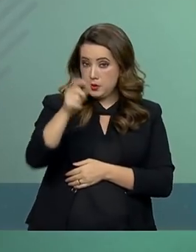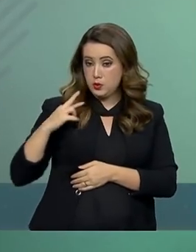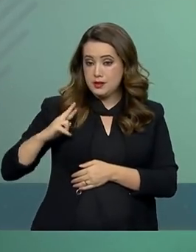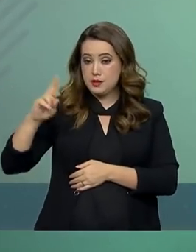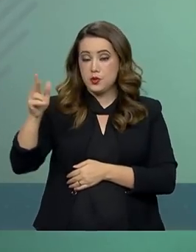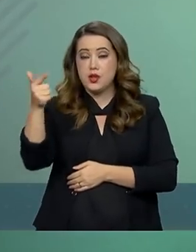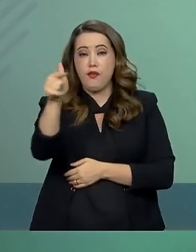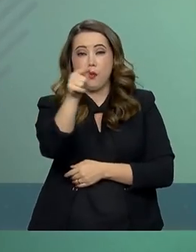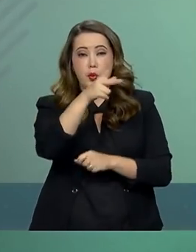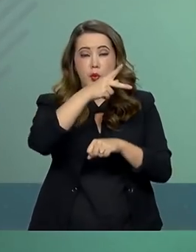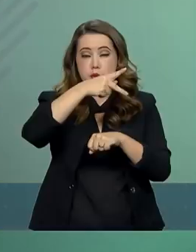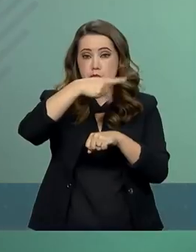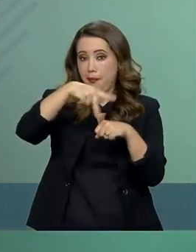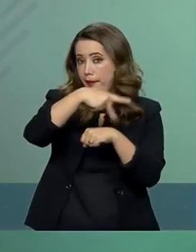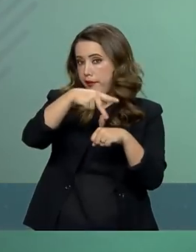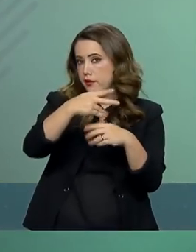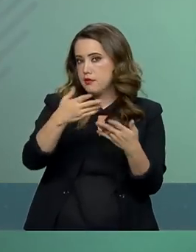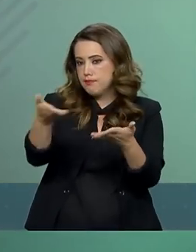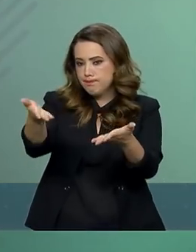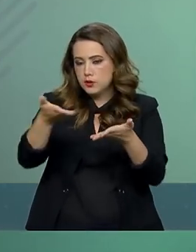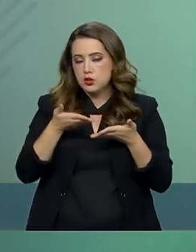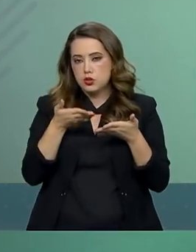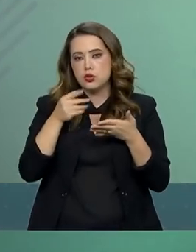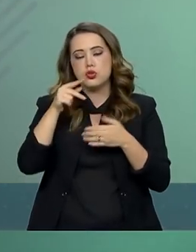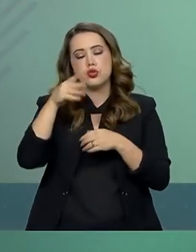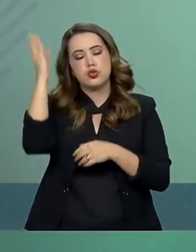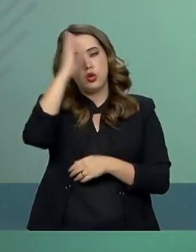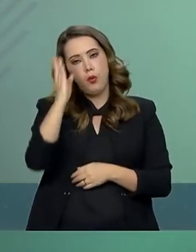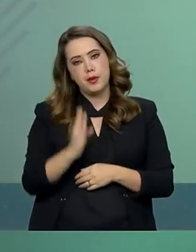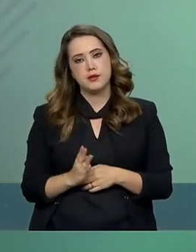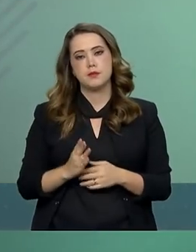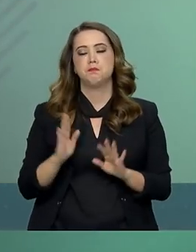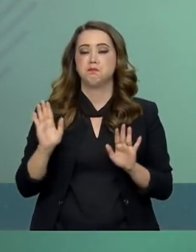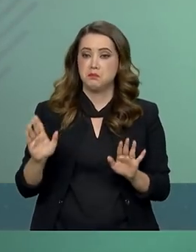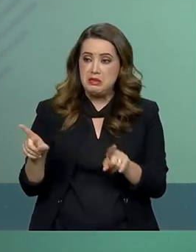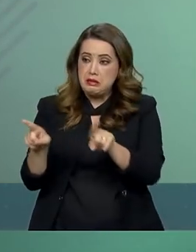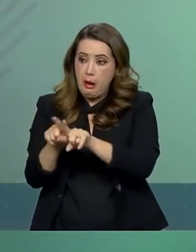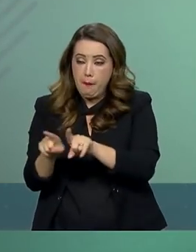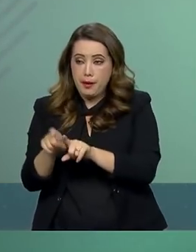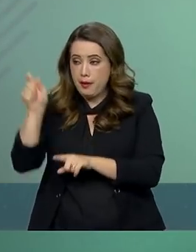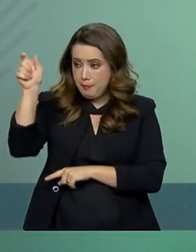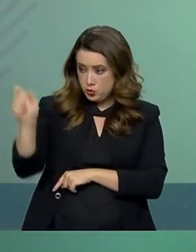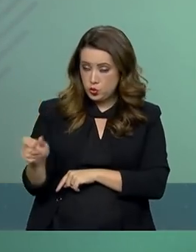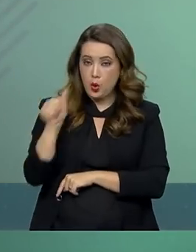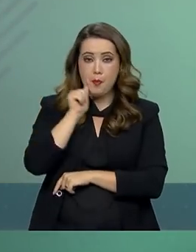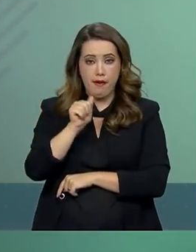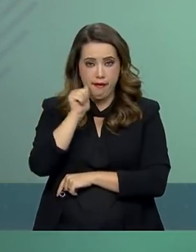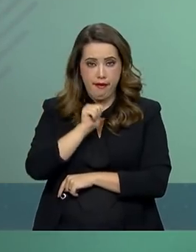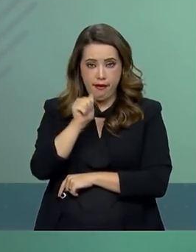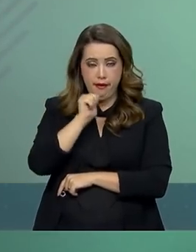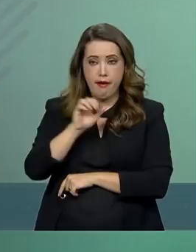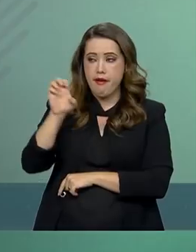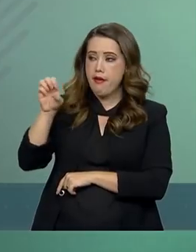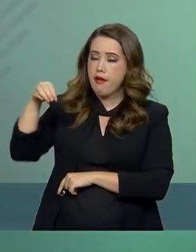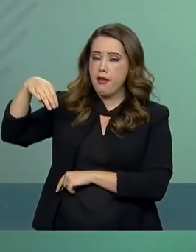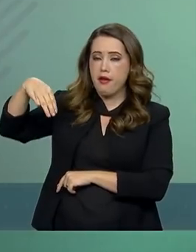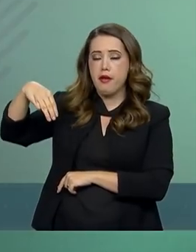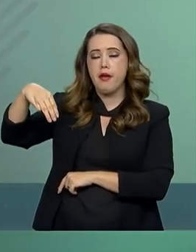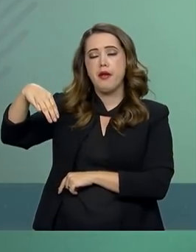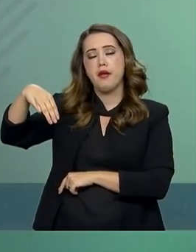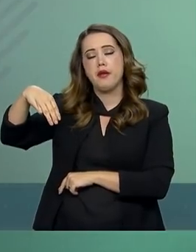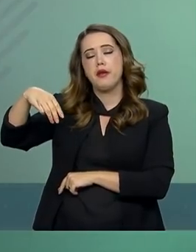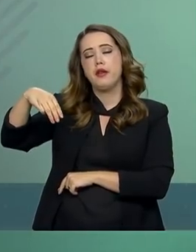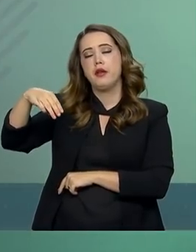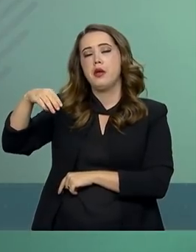acreditados junto ao Brasil, incluindo a embaixadora da Venezuela, Maria Teresa